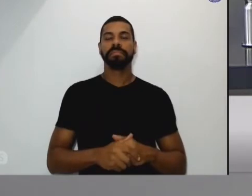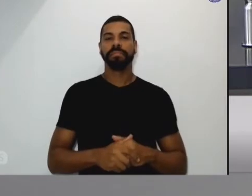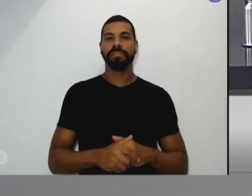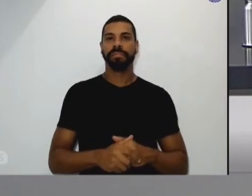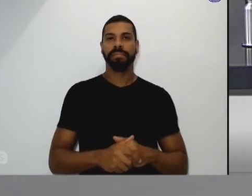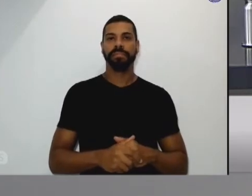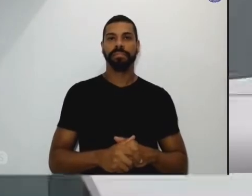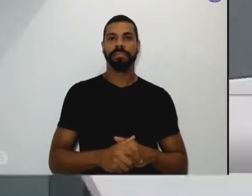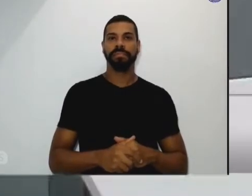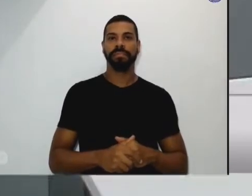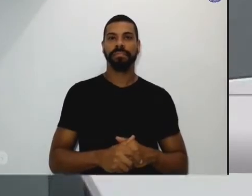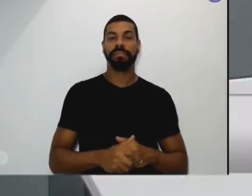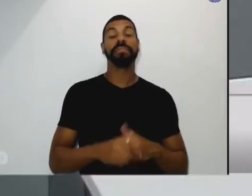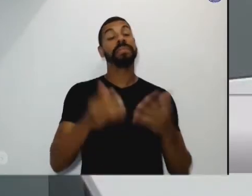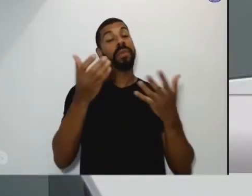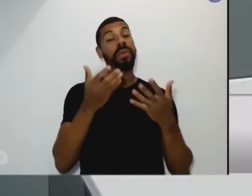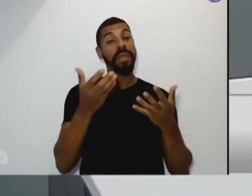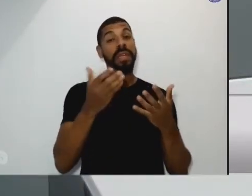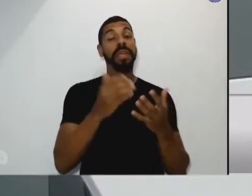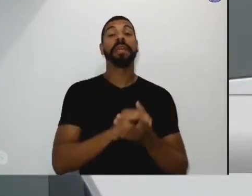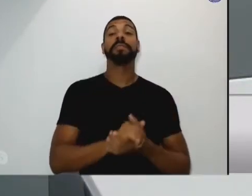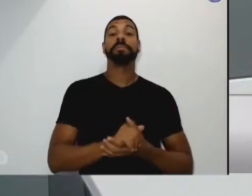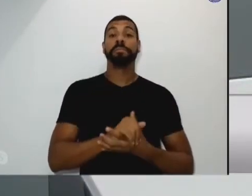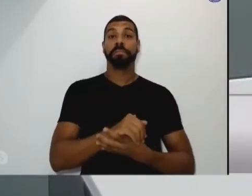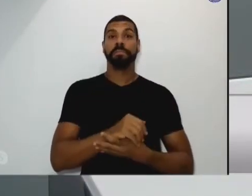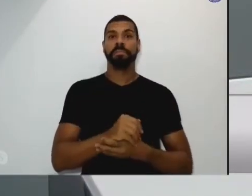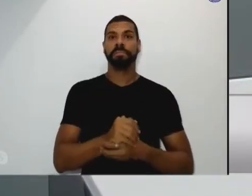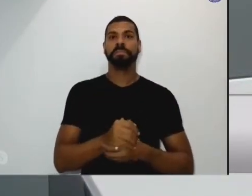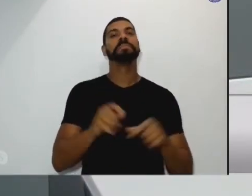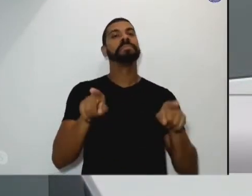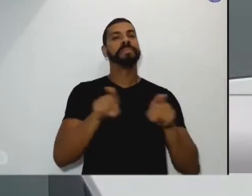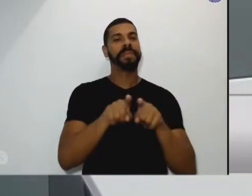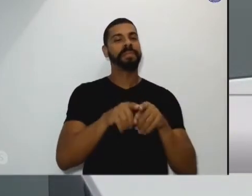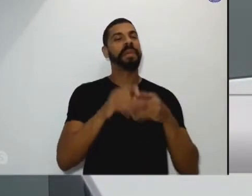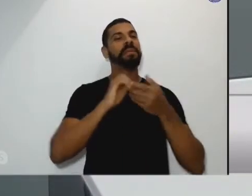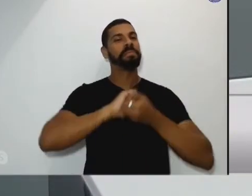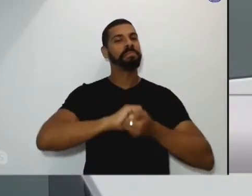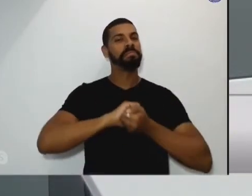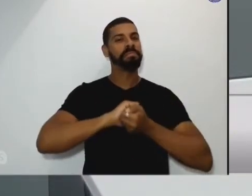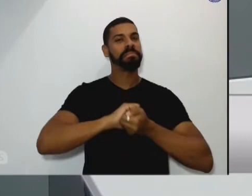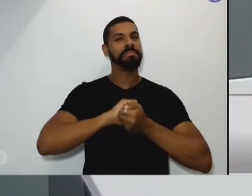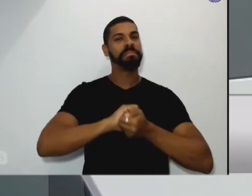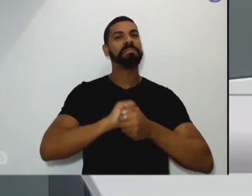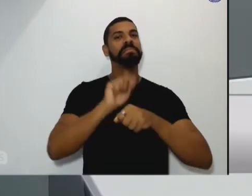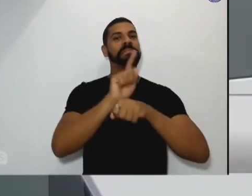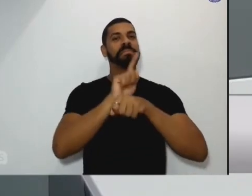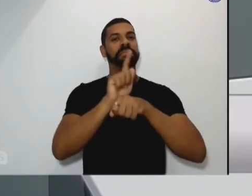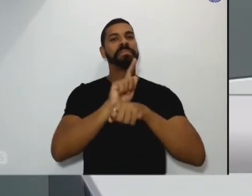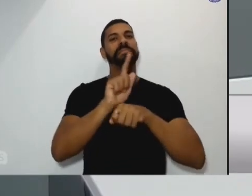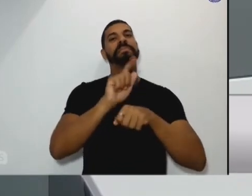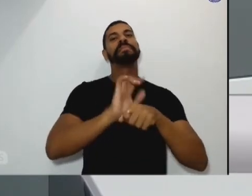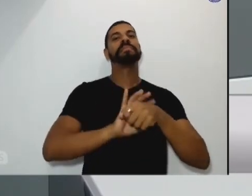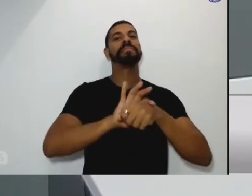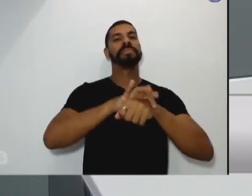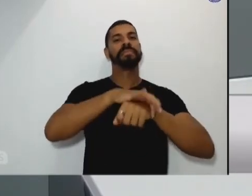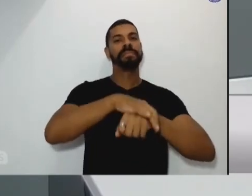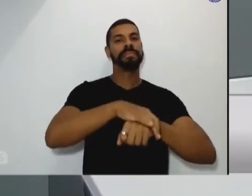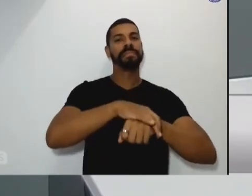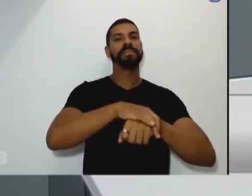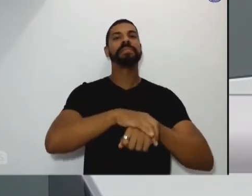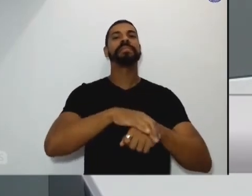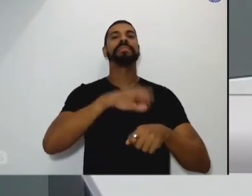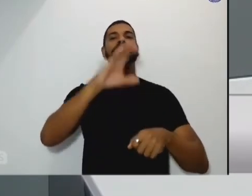eu queria parabenizar a a GCM Cíntia o GCM